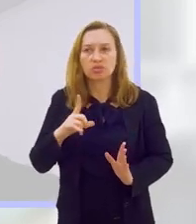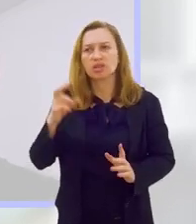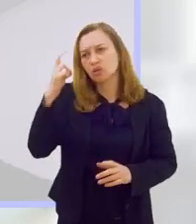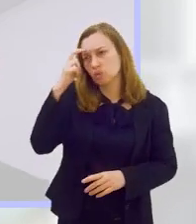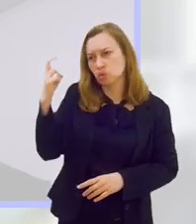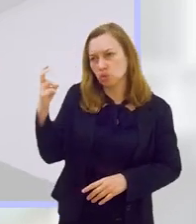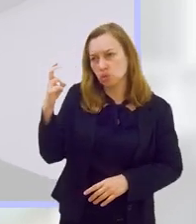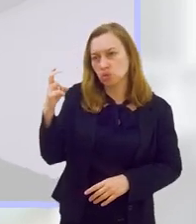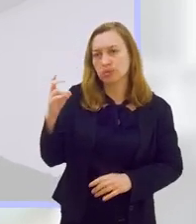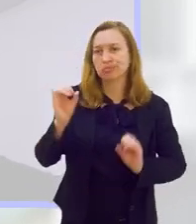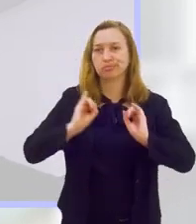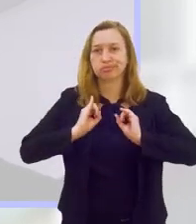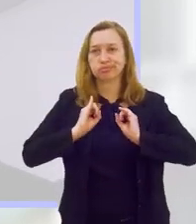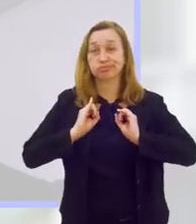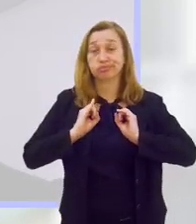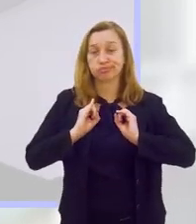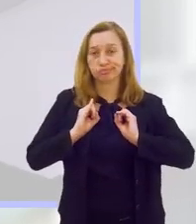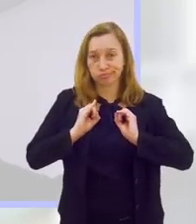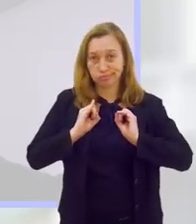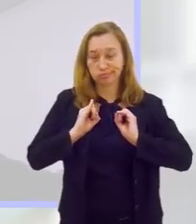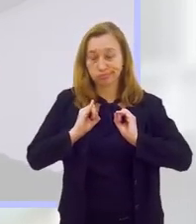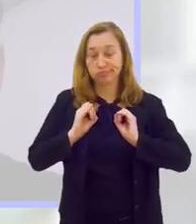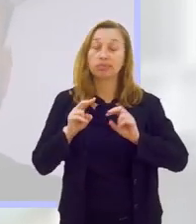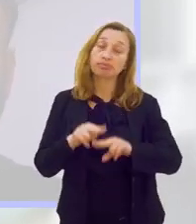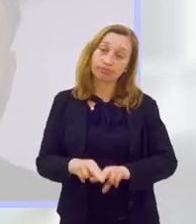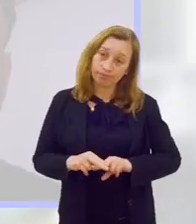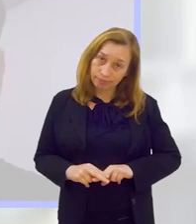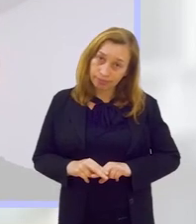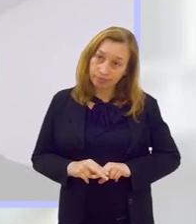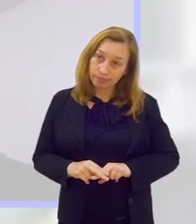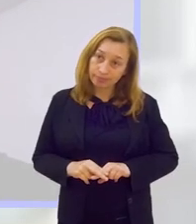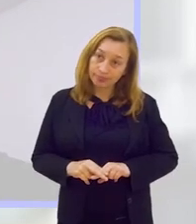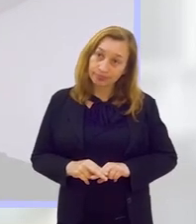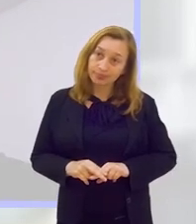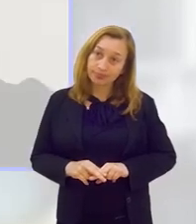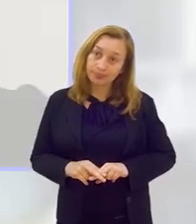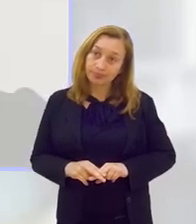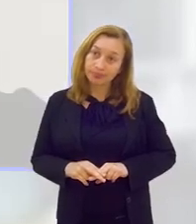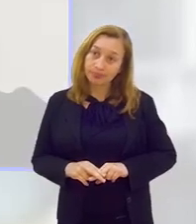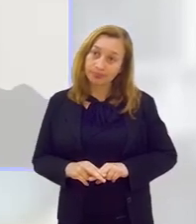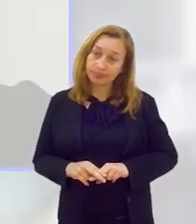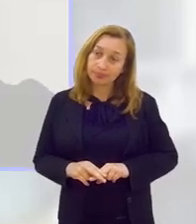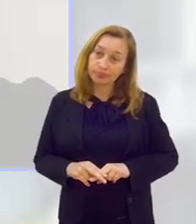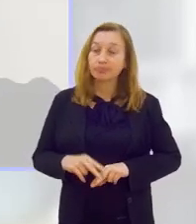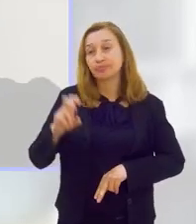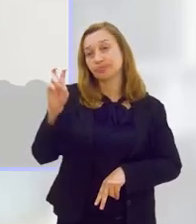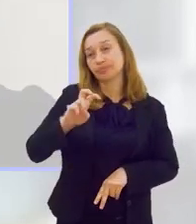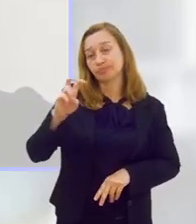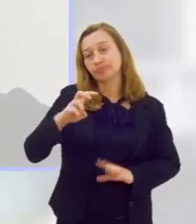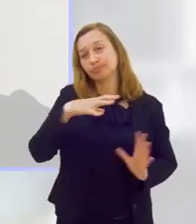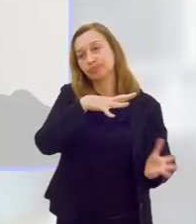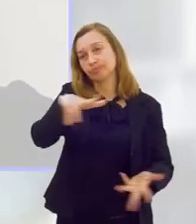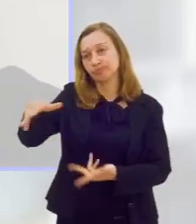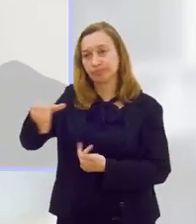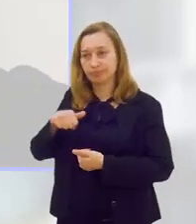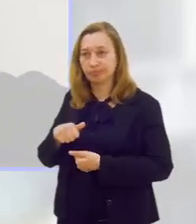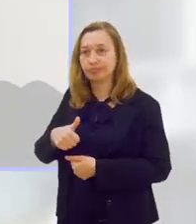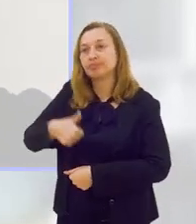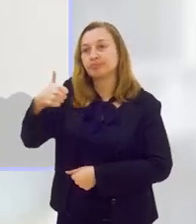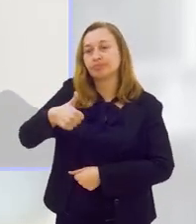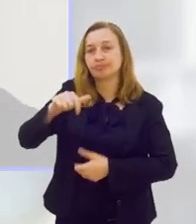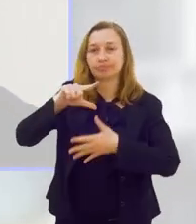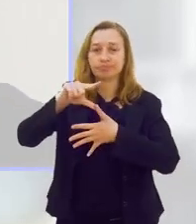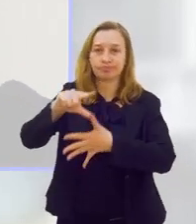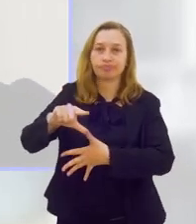cultura sedentária. Talvez por isso que nós somos o quinto mundial e o primeiro da